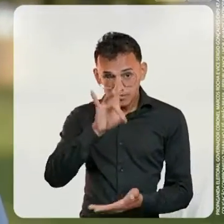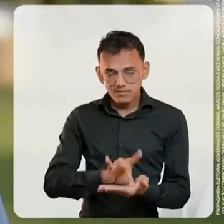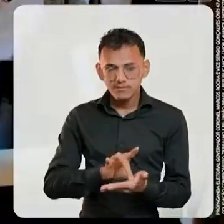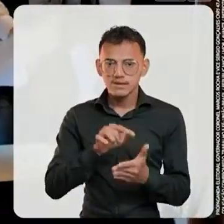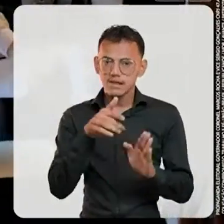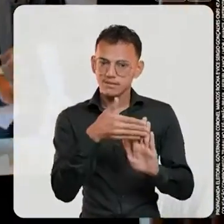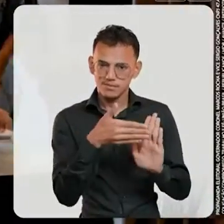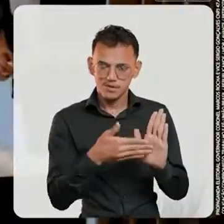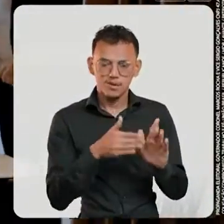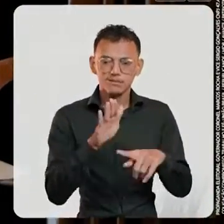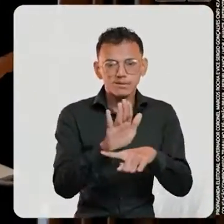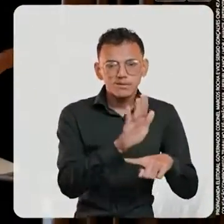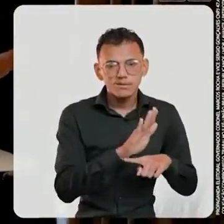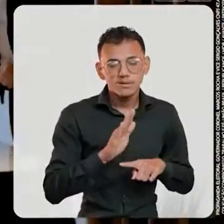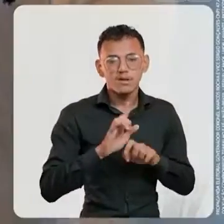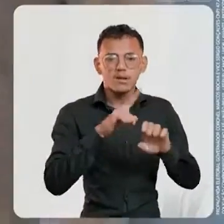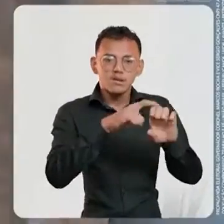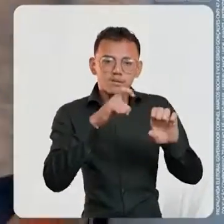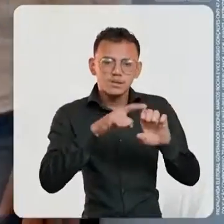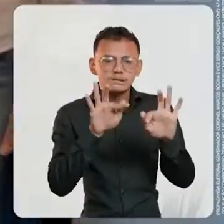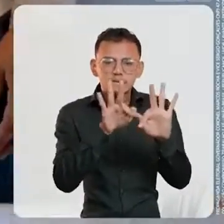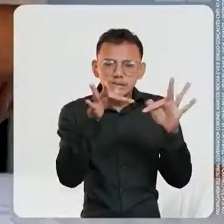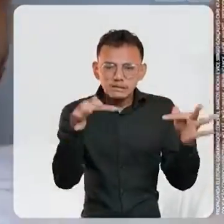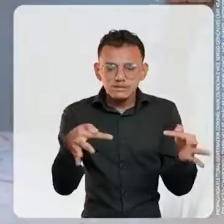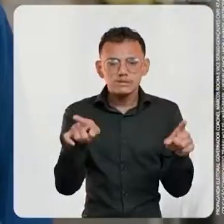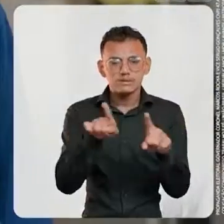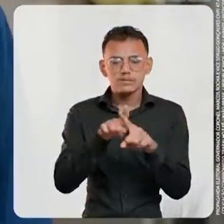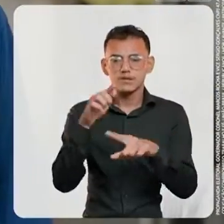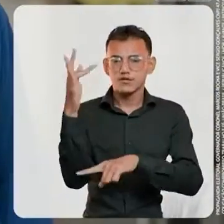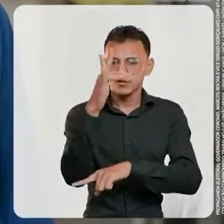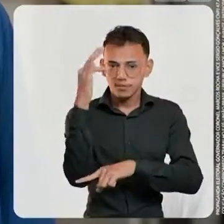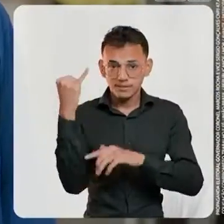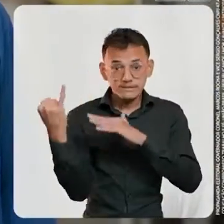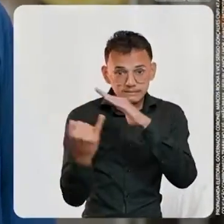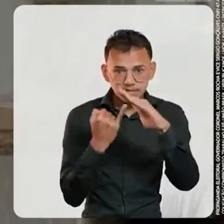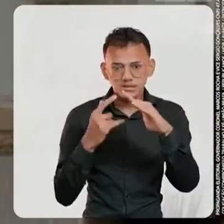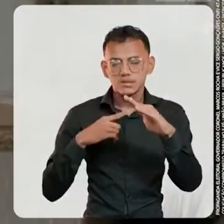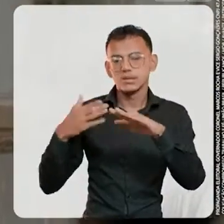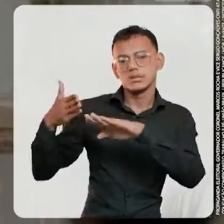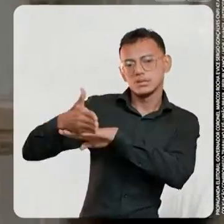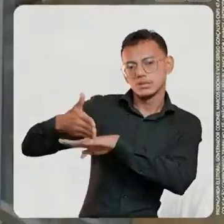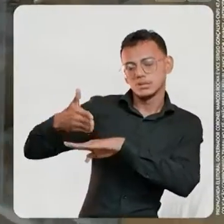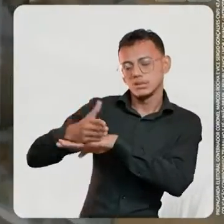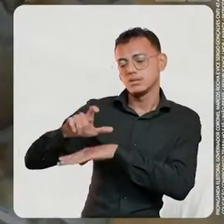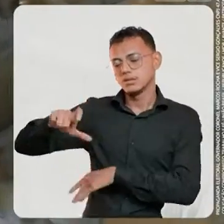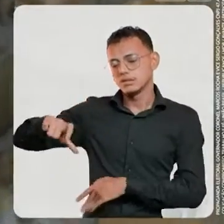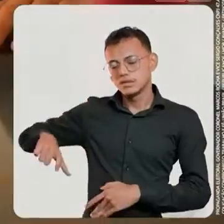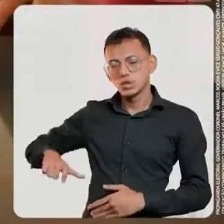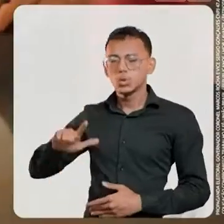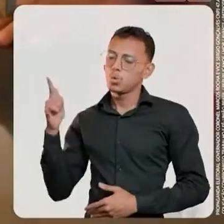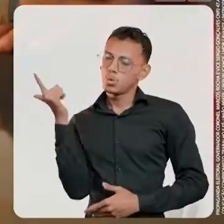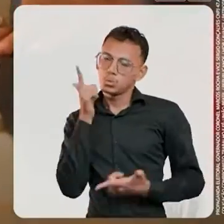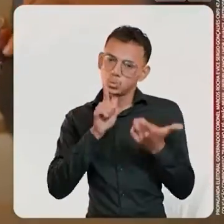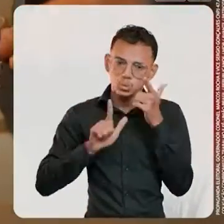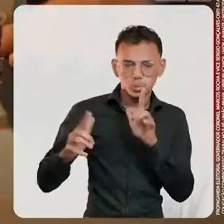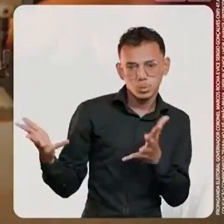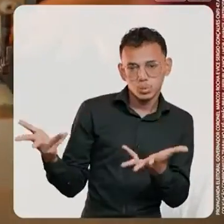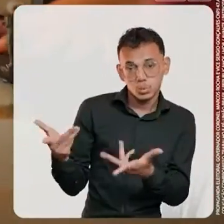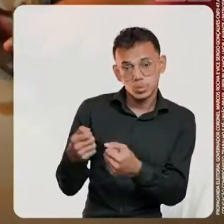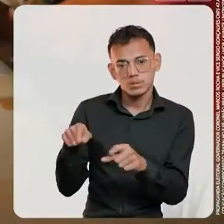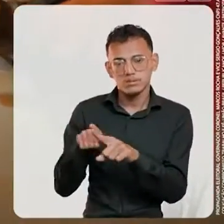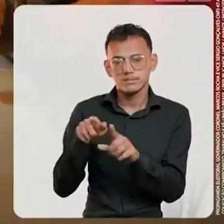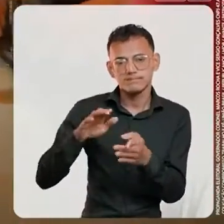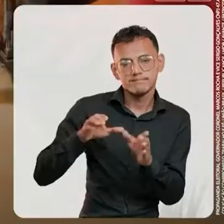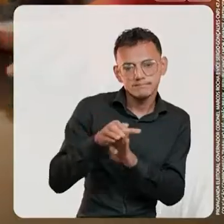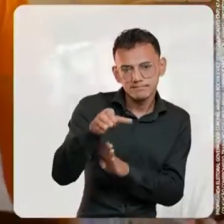os empreendedores de pequenos negócios formais e informais também têm acesso a crédito com excelentes condições operacionais,